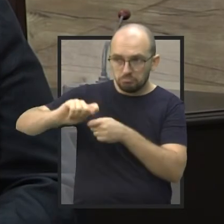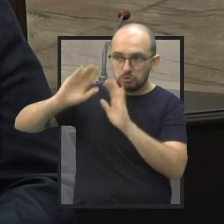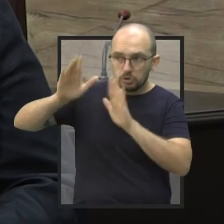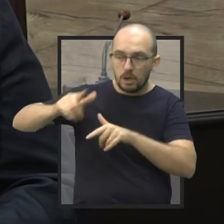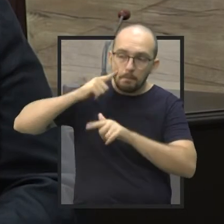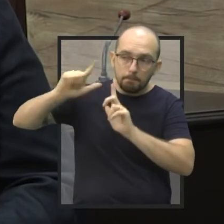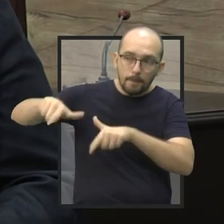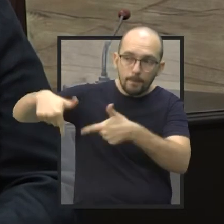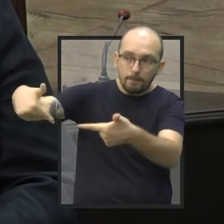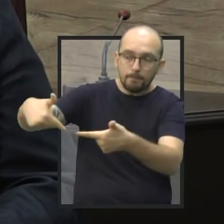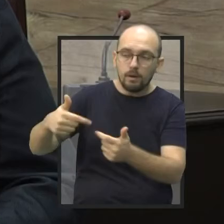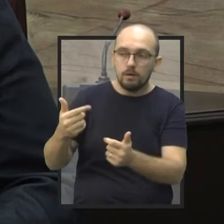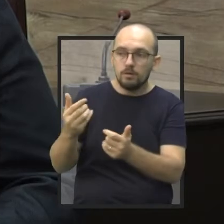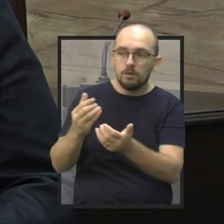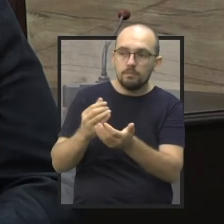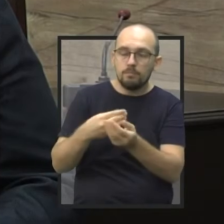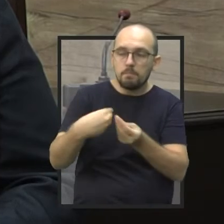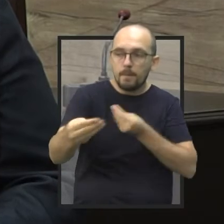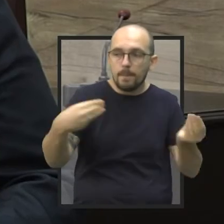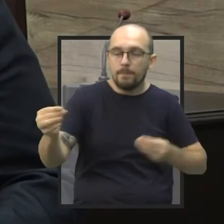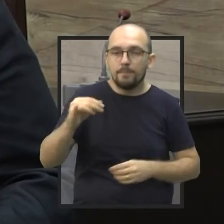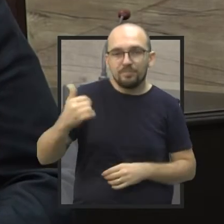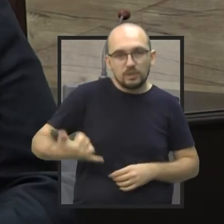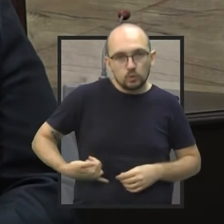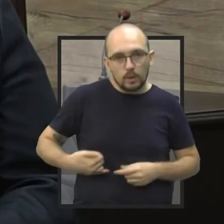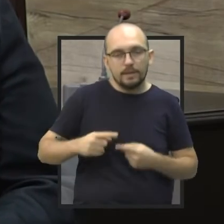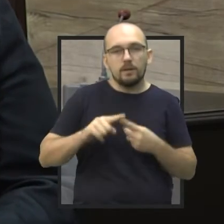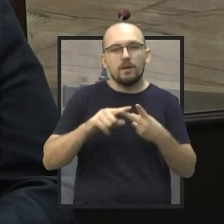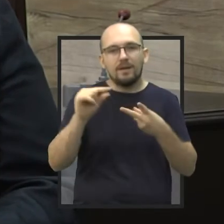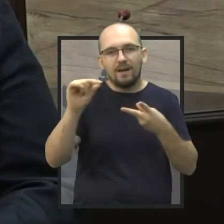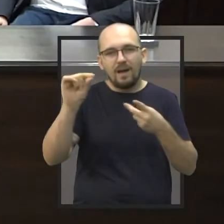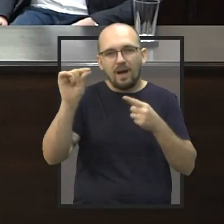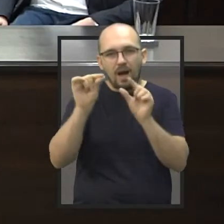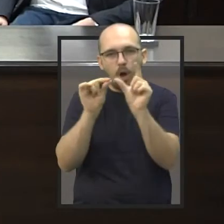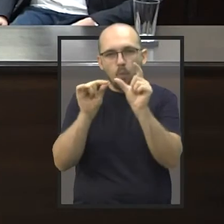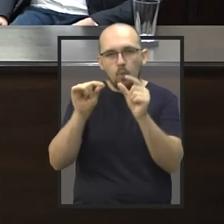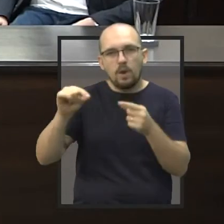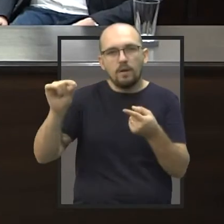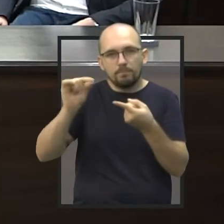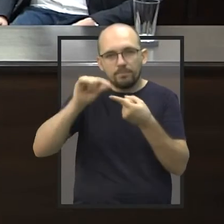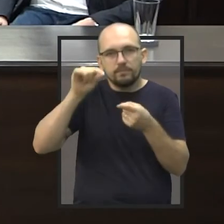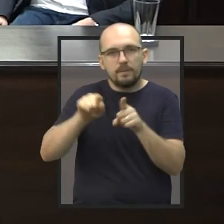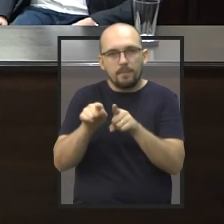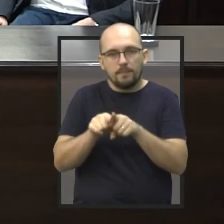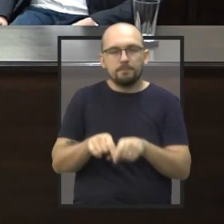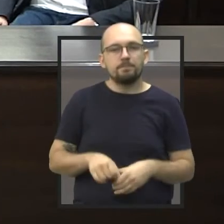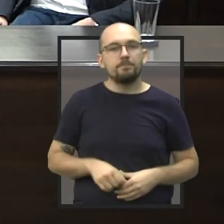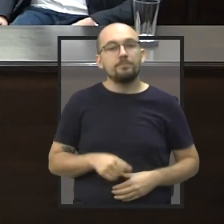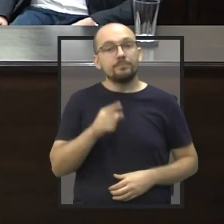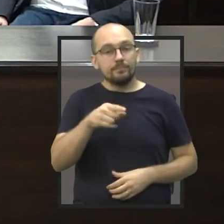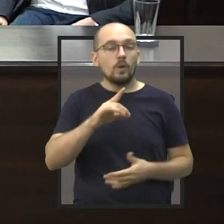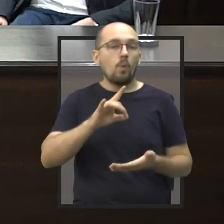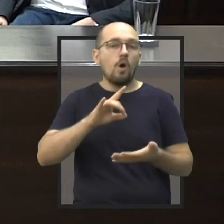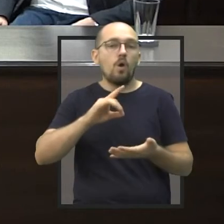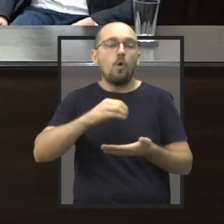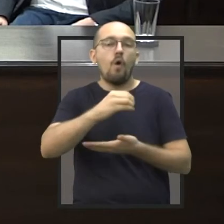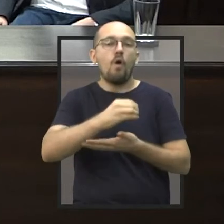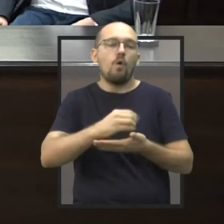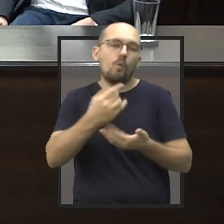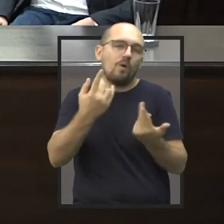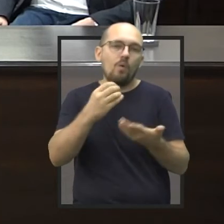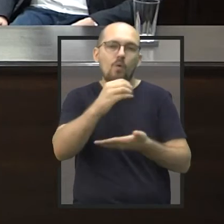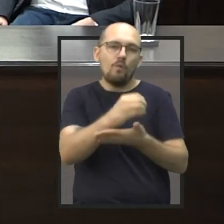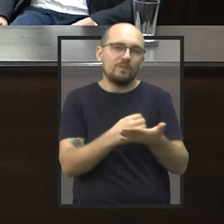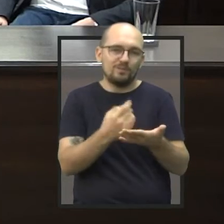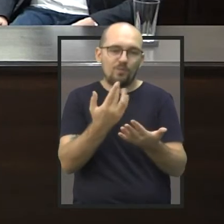regularização do fornecimento das insulinas e agulhas, inclusive. É importante que o requerimento é a forma oficial. A Prefeitura é obrigada a